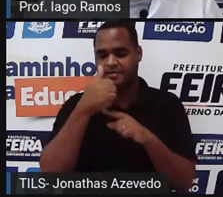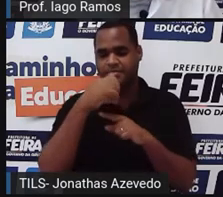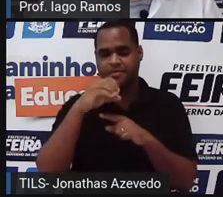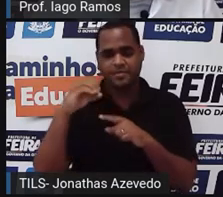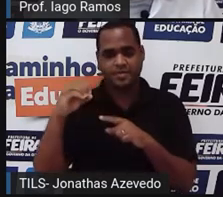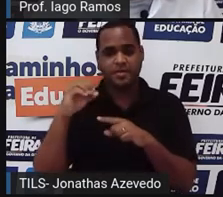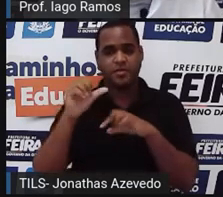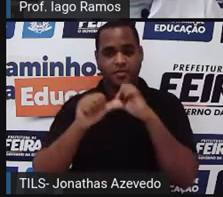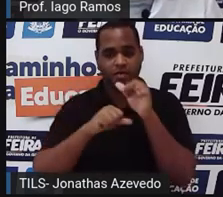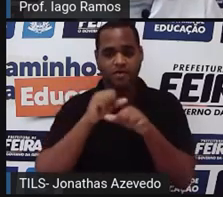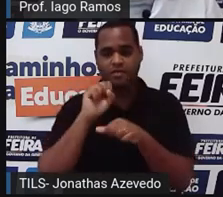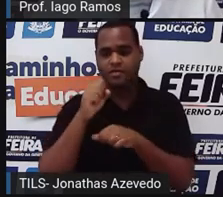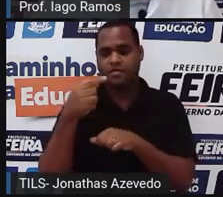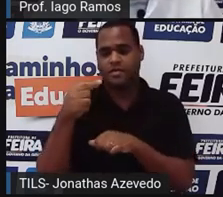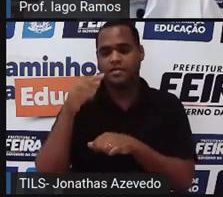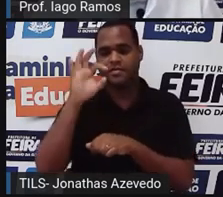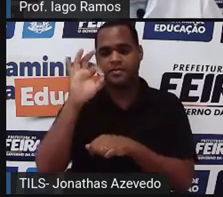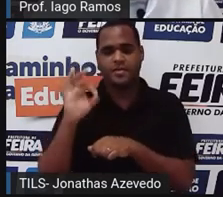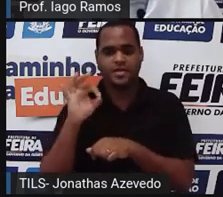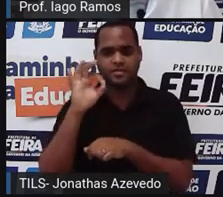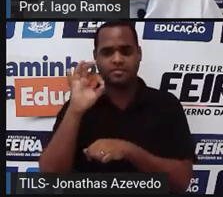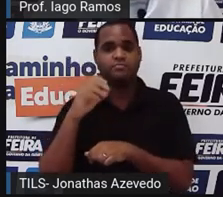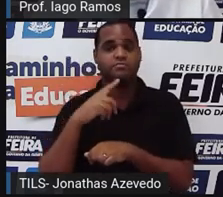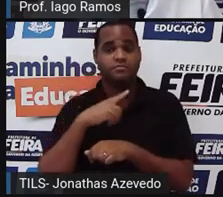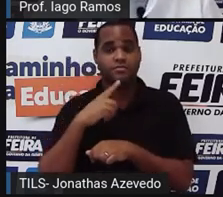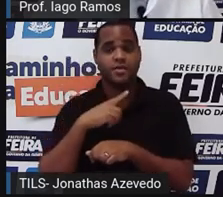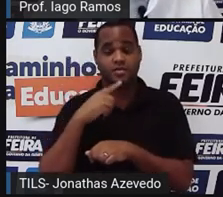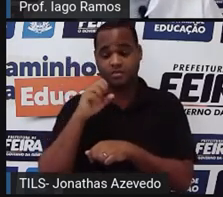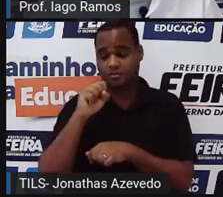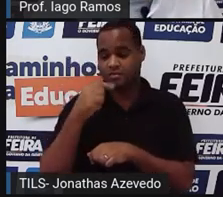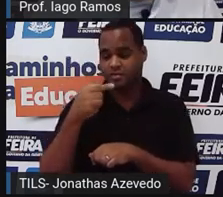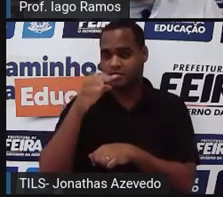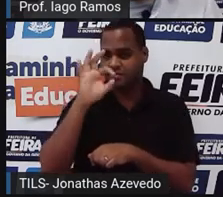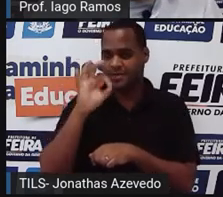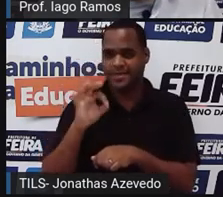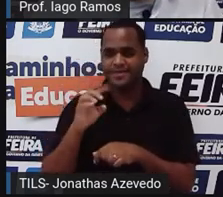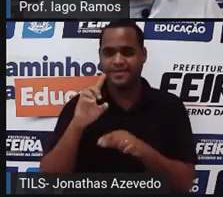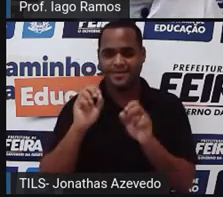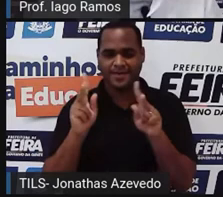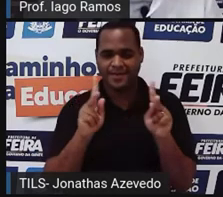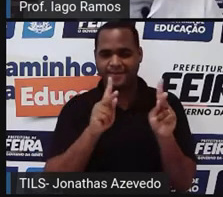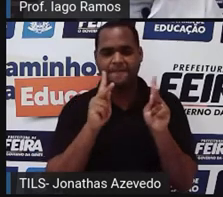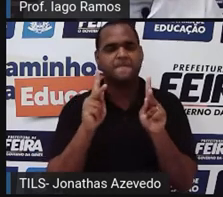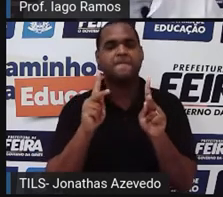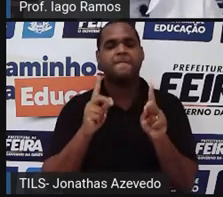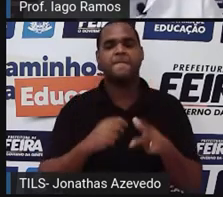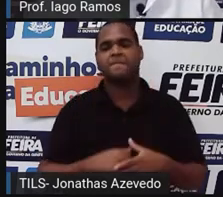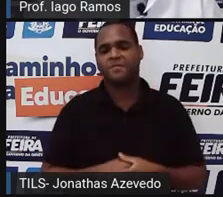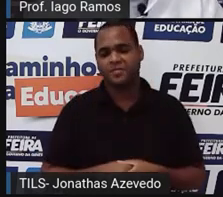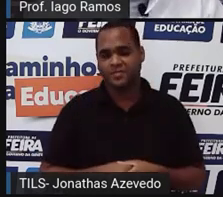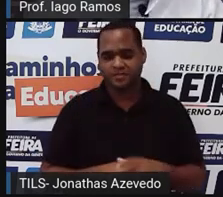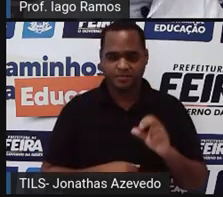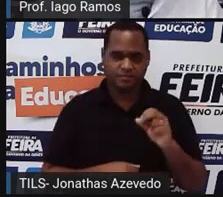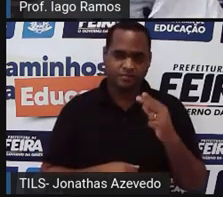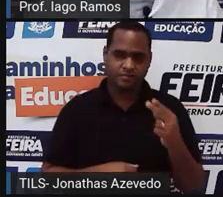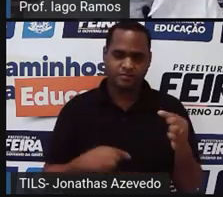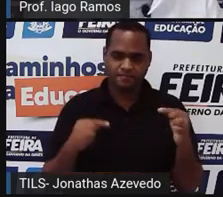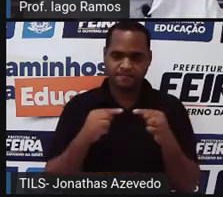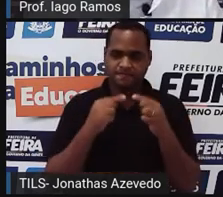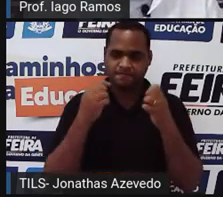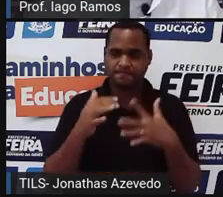87, como vai indicar a porcentagem, 87%, tá bom? Ou seja, em